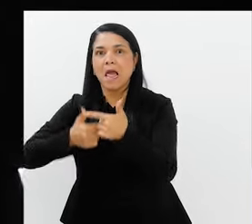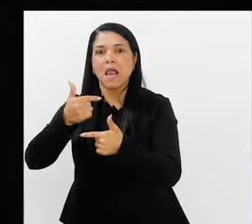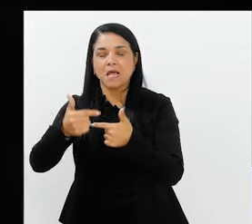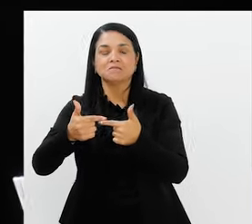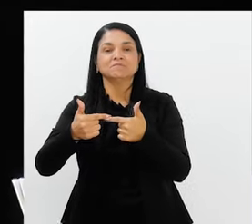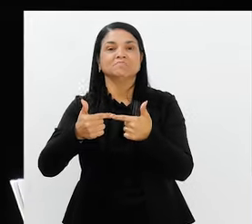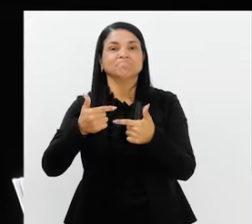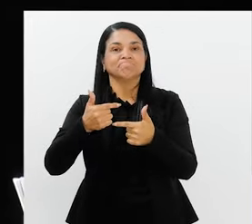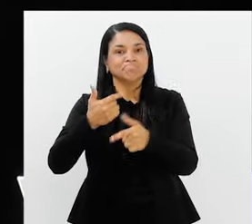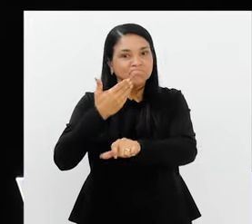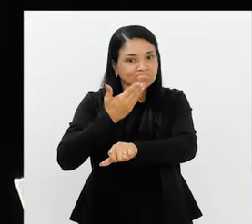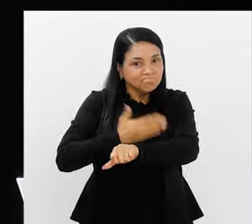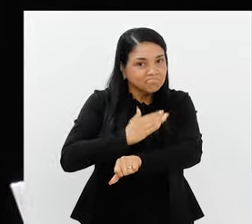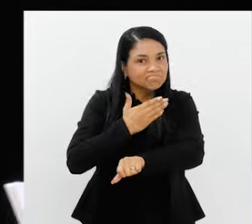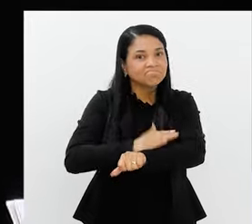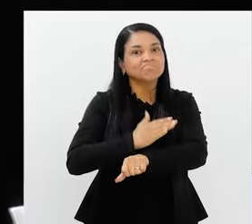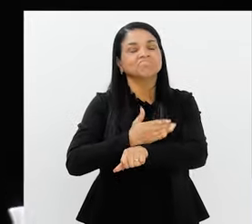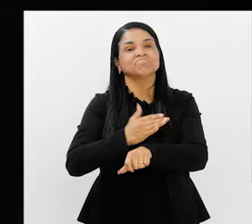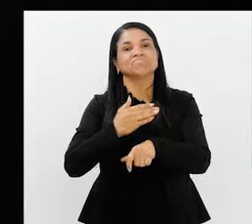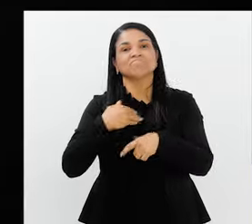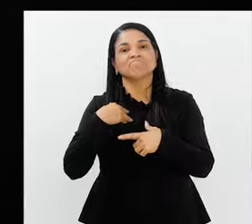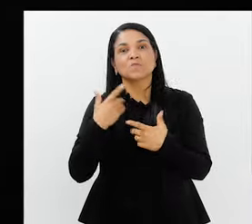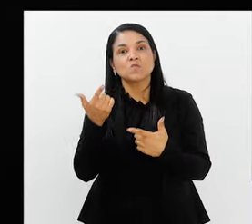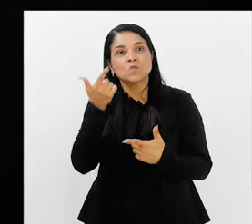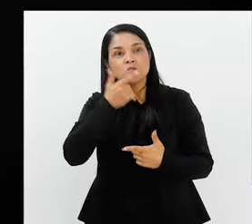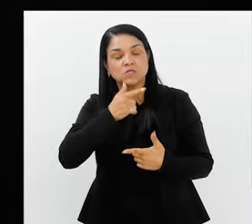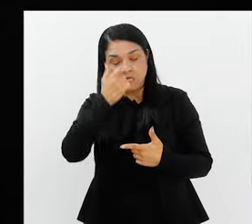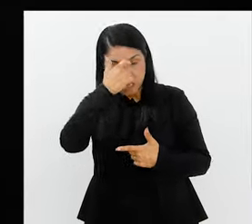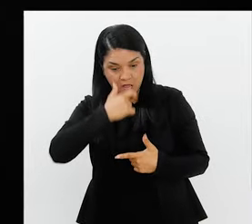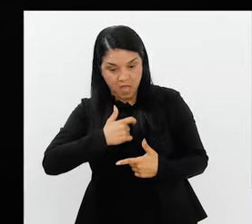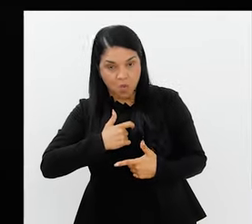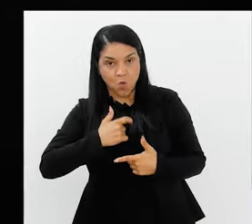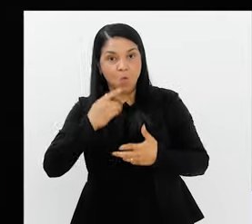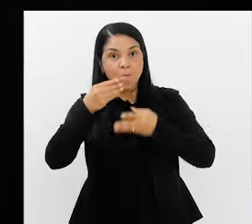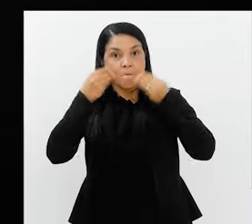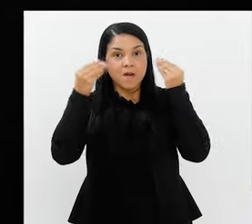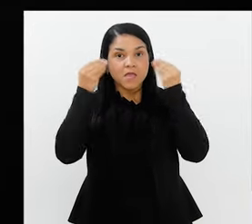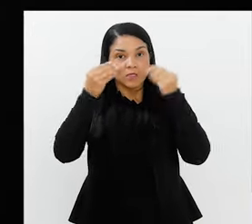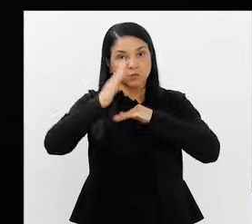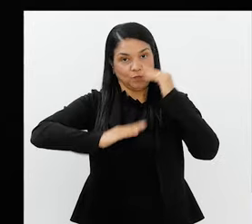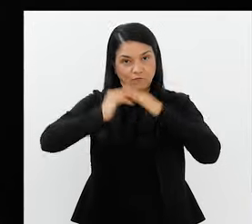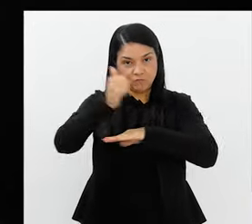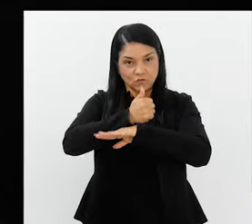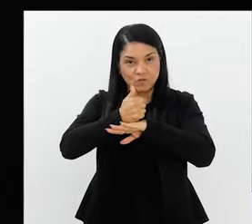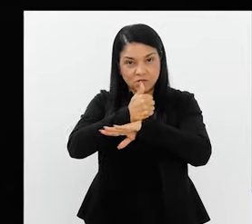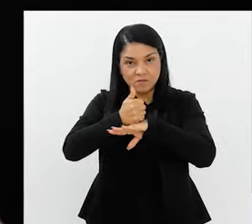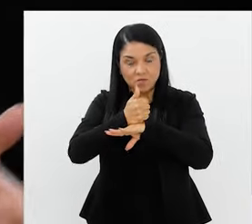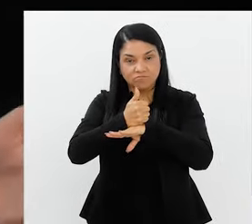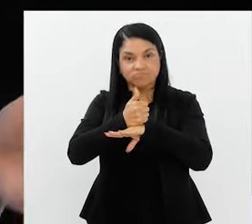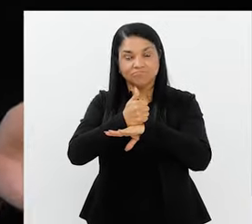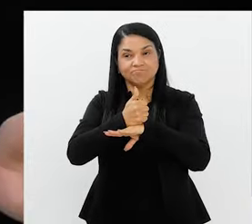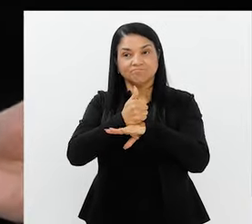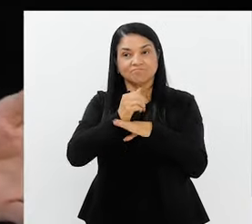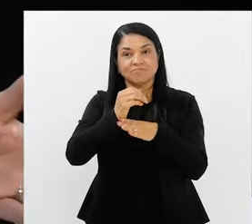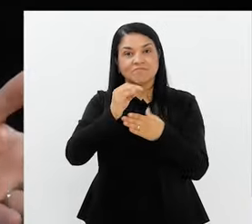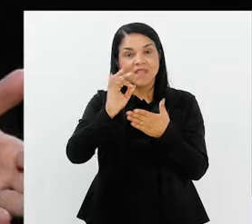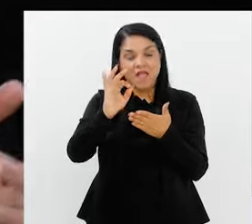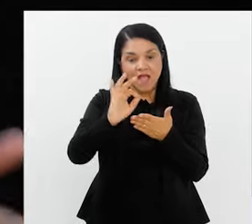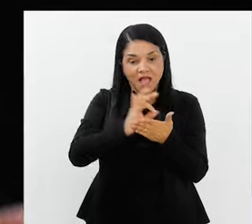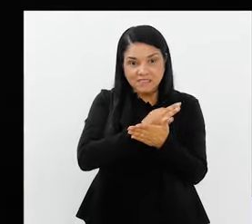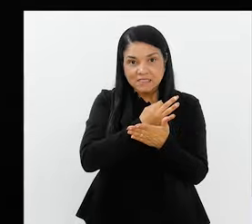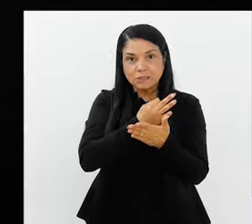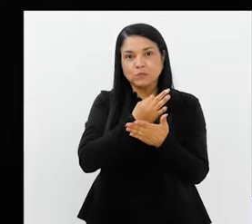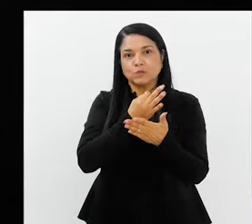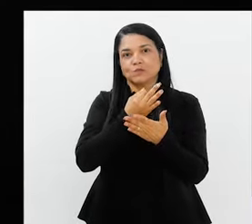né, conseguir botar em prática o que eu, como maquiador que assino